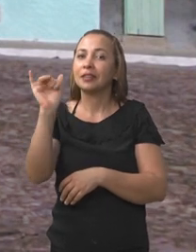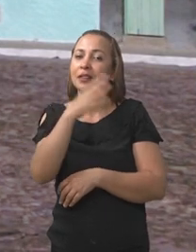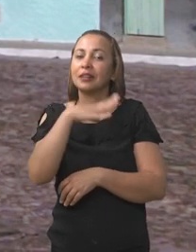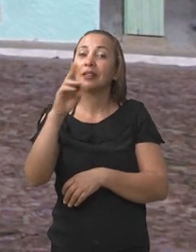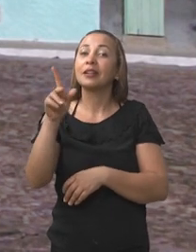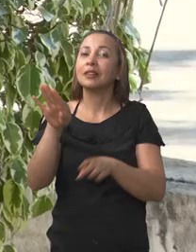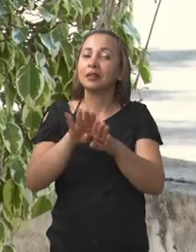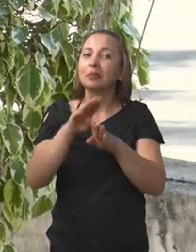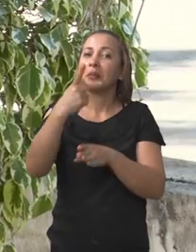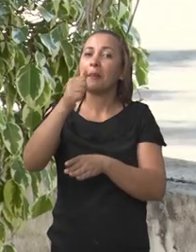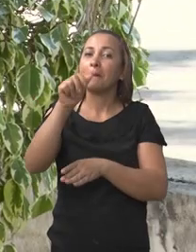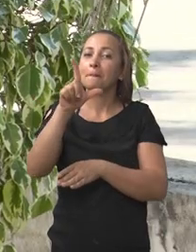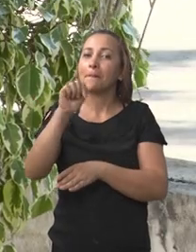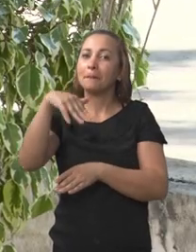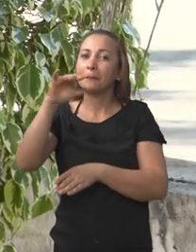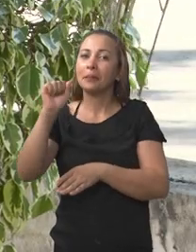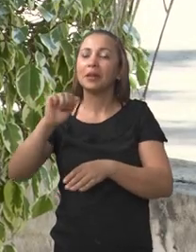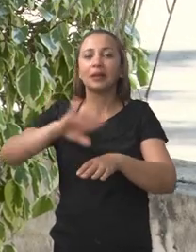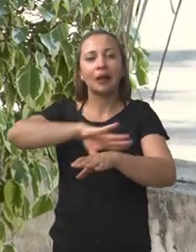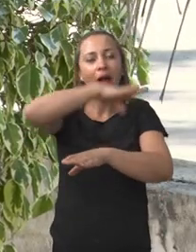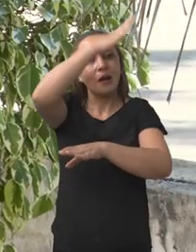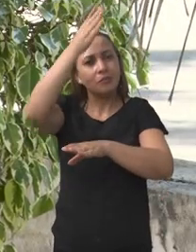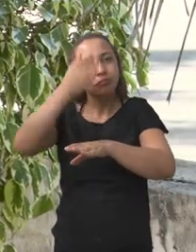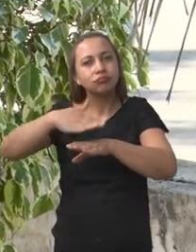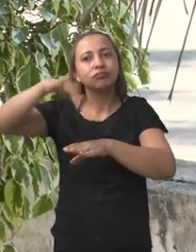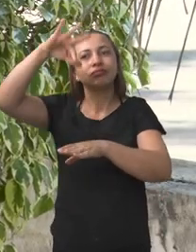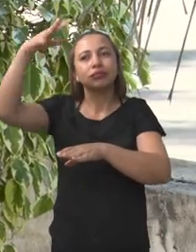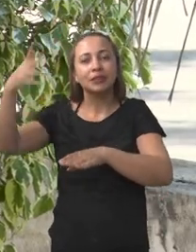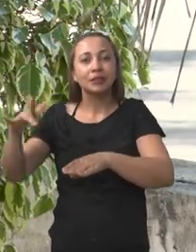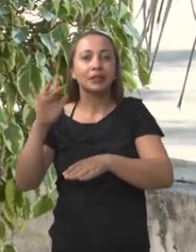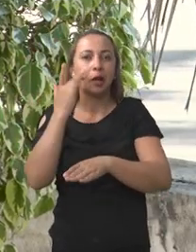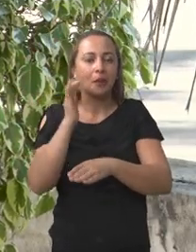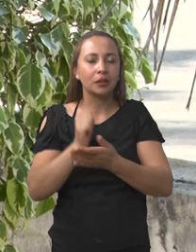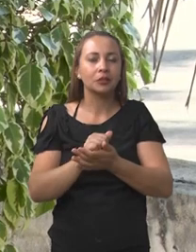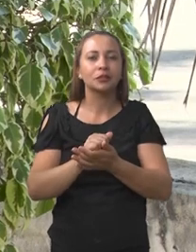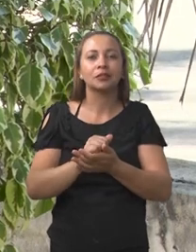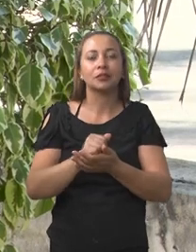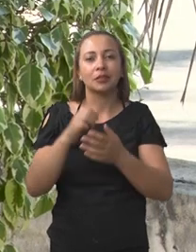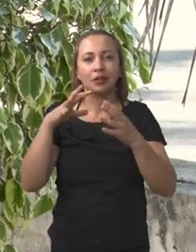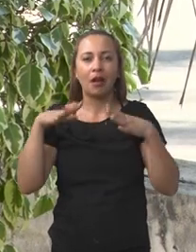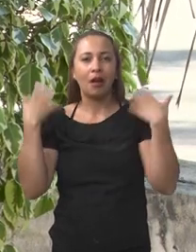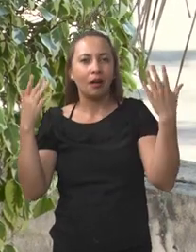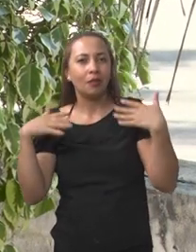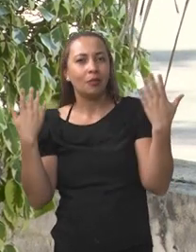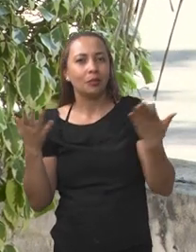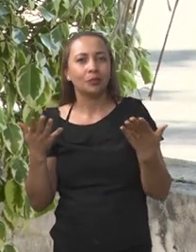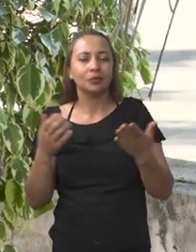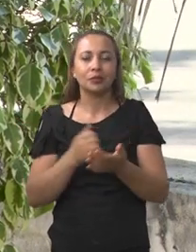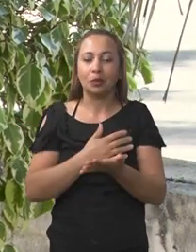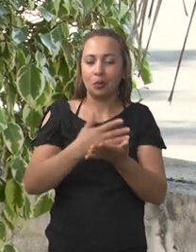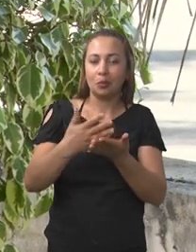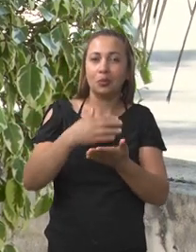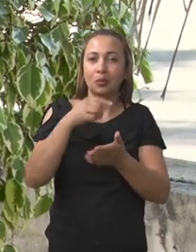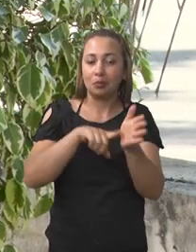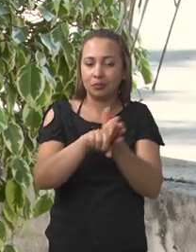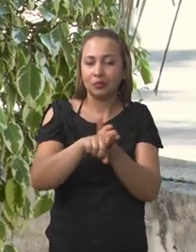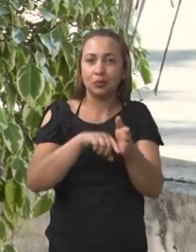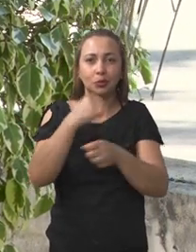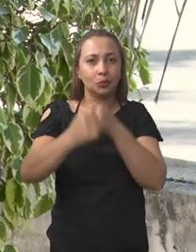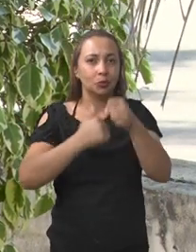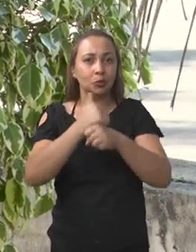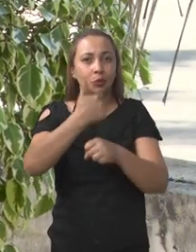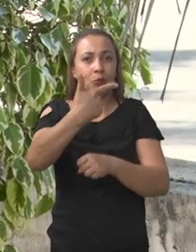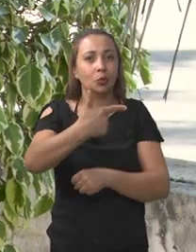região da Chapada Diamantina e que tem um caráter turístico. Então, na minha pesquisa, que iniciei em meados de 2017,